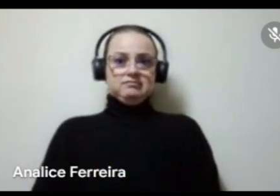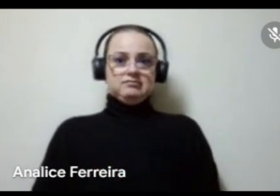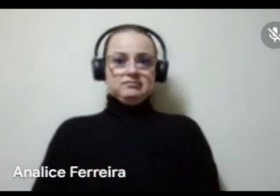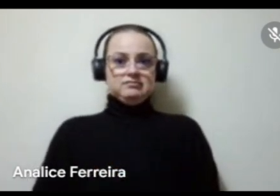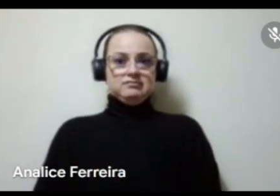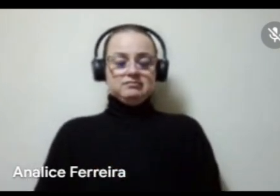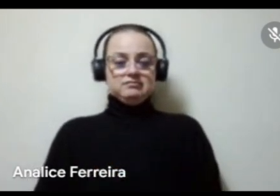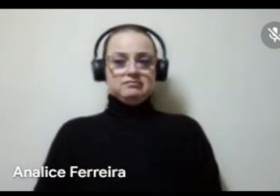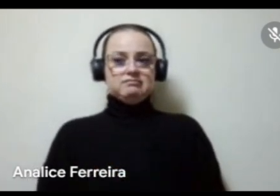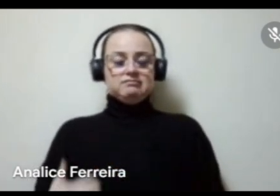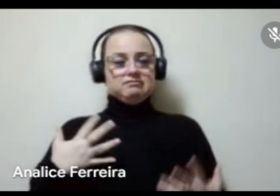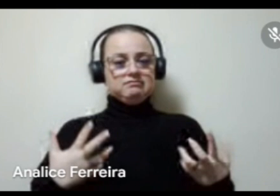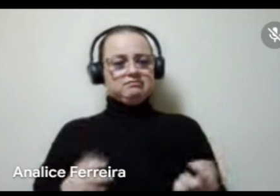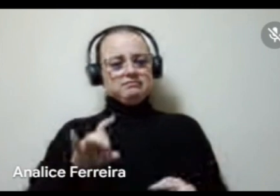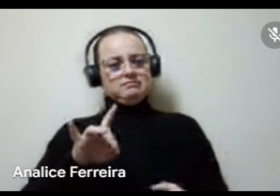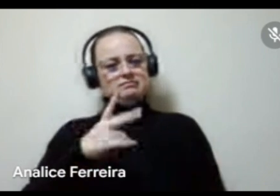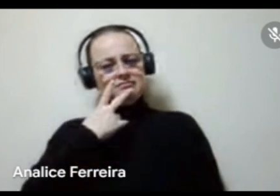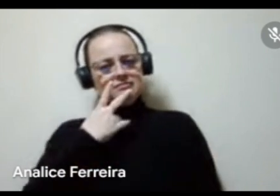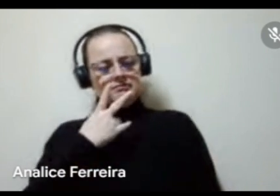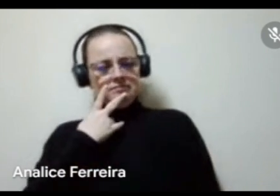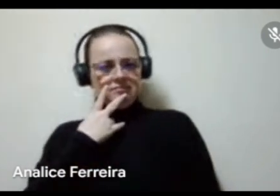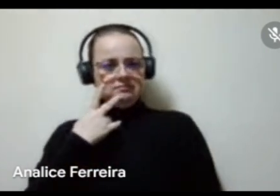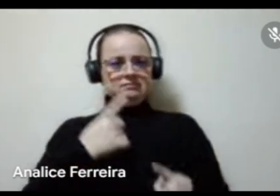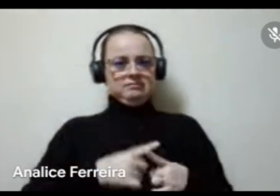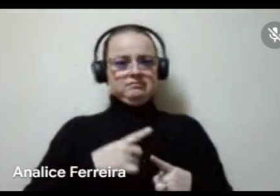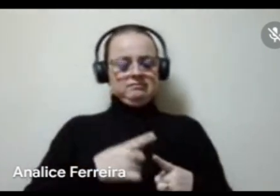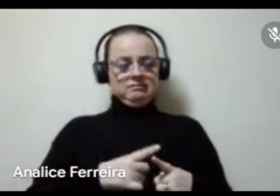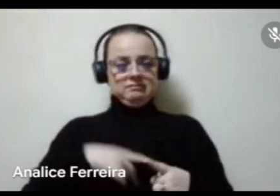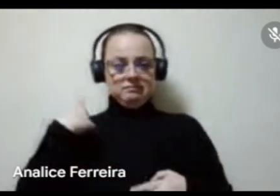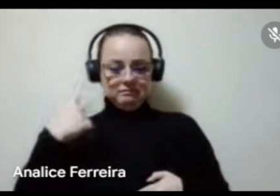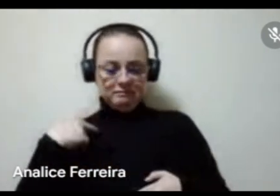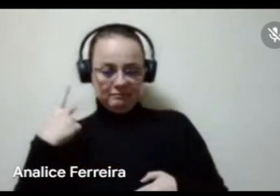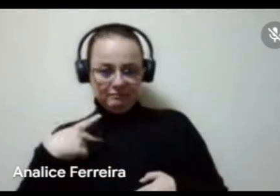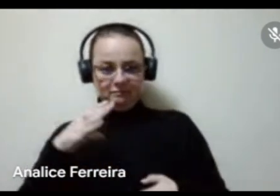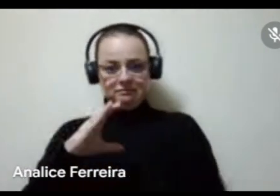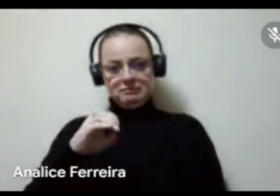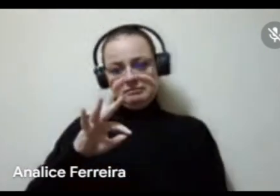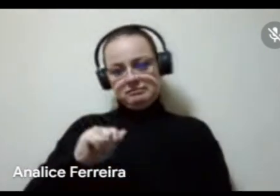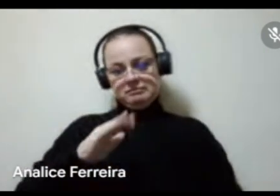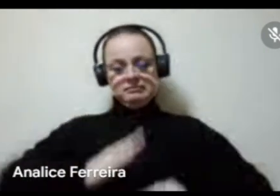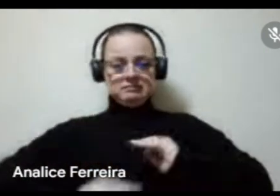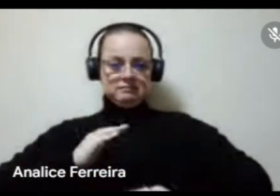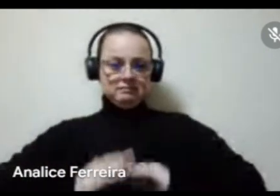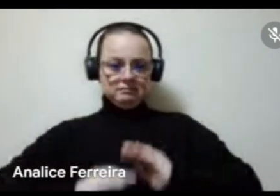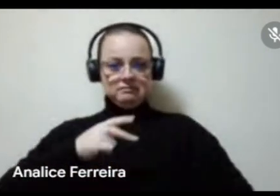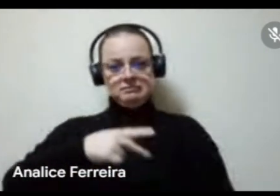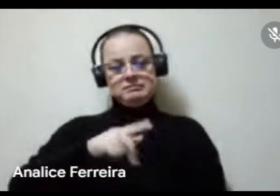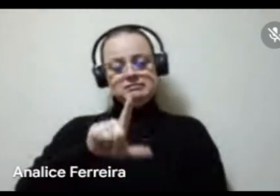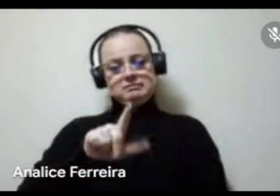eu queria só mencionar, assim, que a política de cotas aplicadas na Paula Gustavo